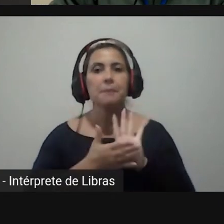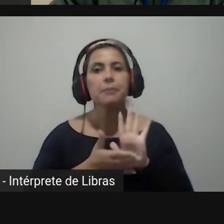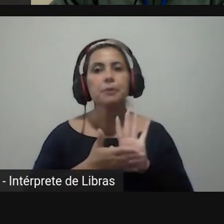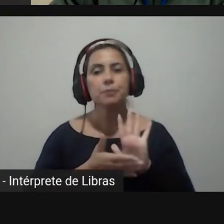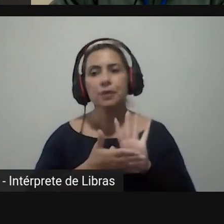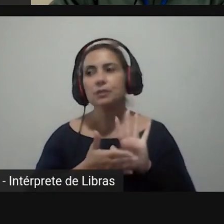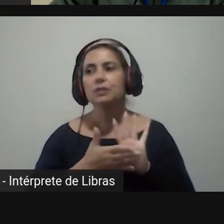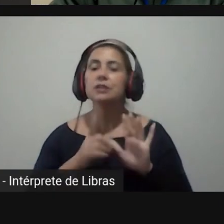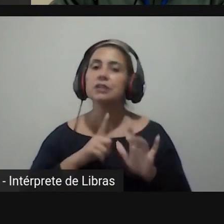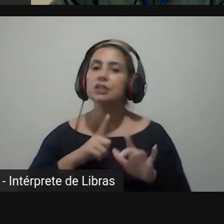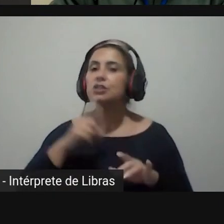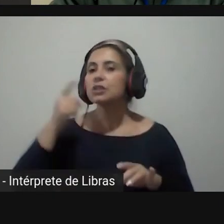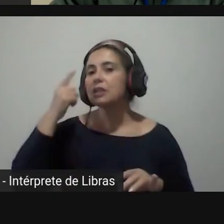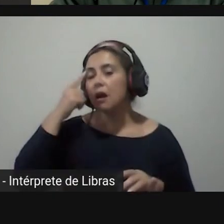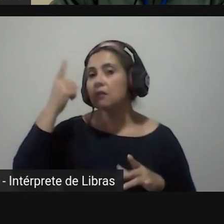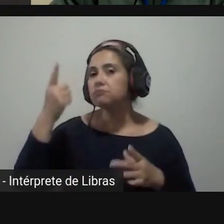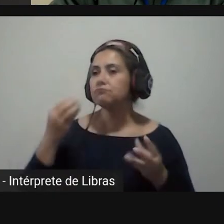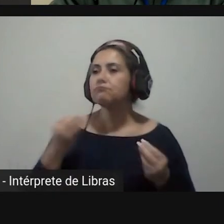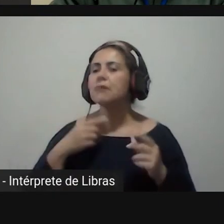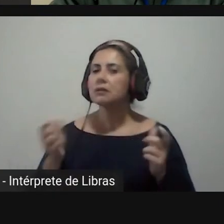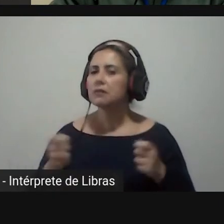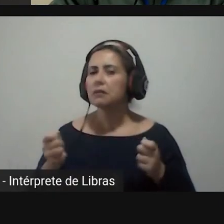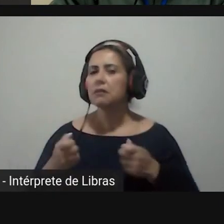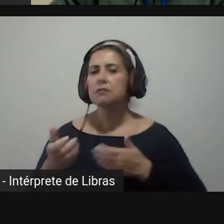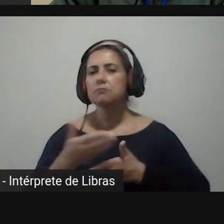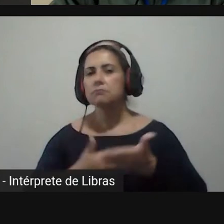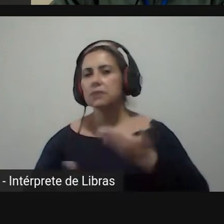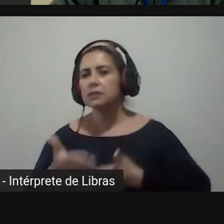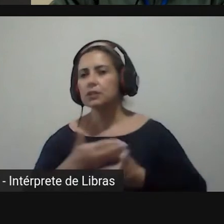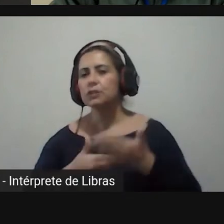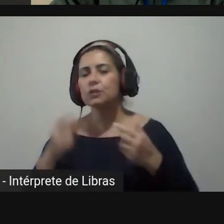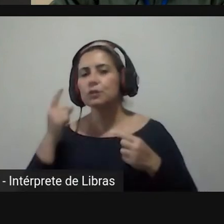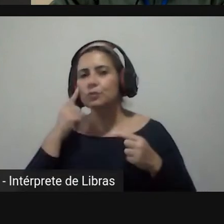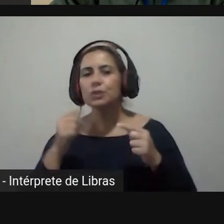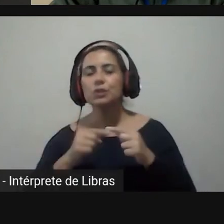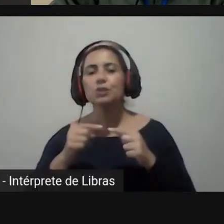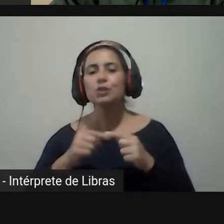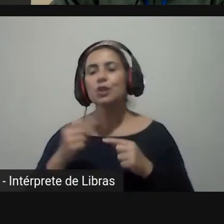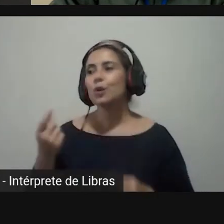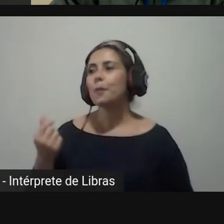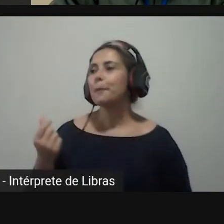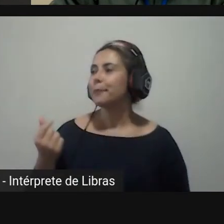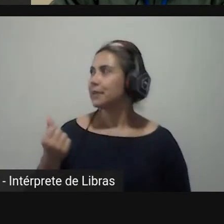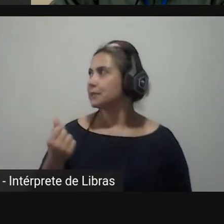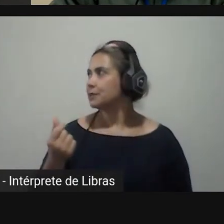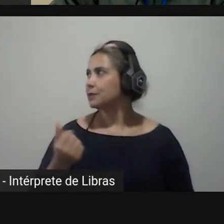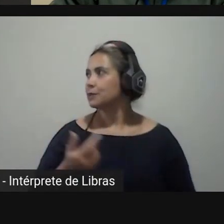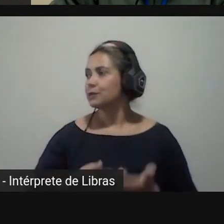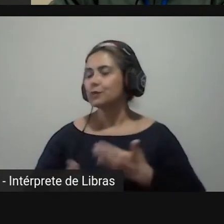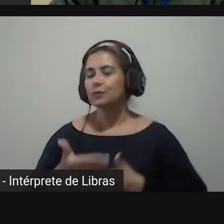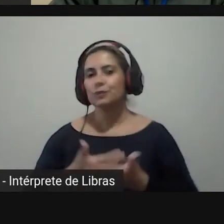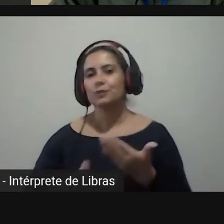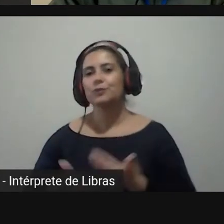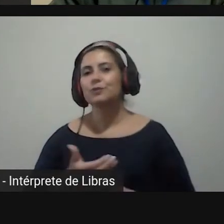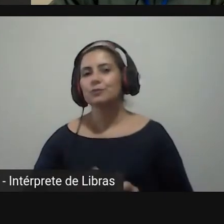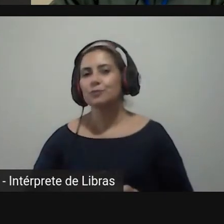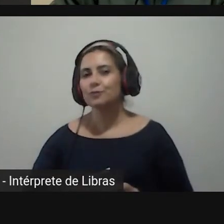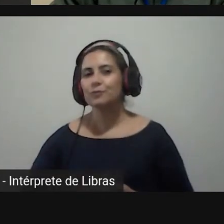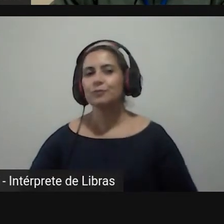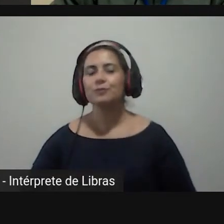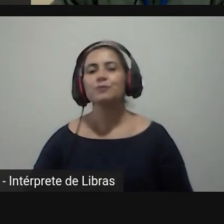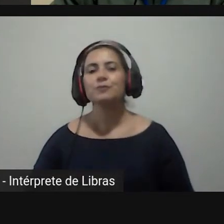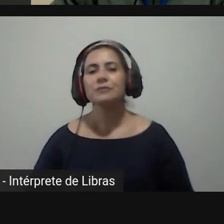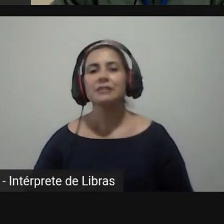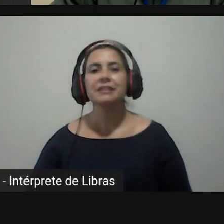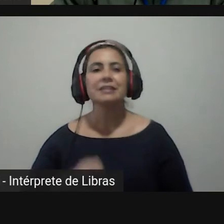essa ideia de ser viável do ponto de vista do custo operacional senão